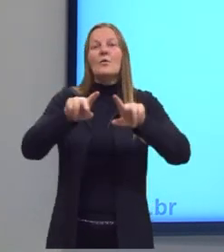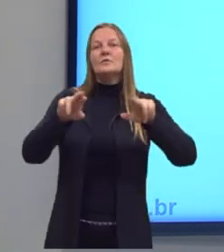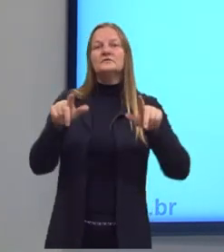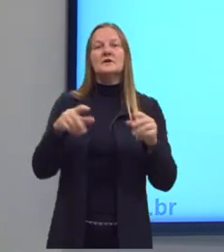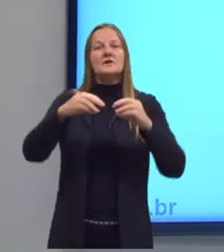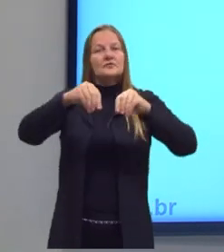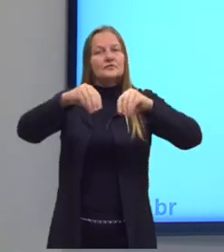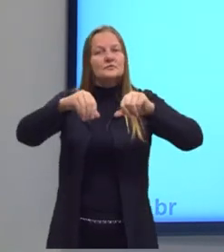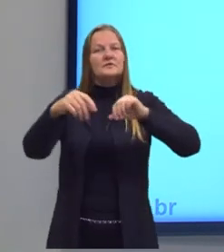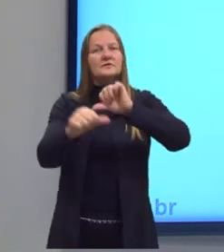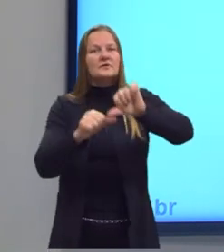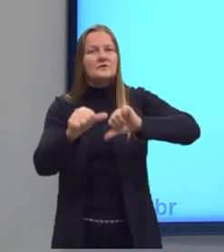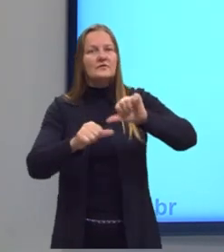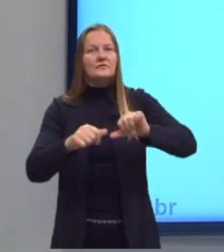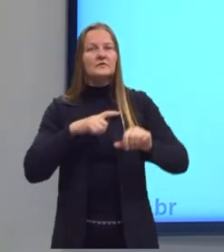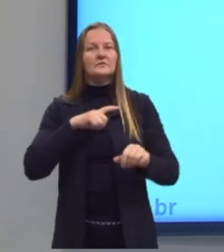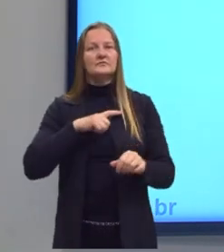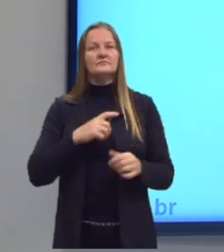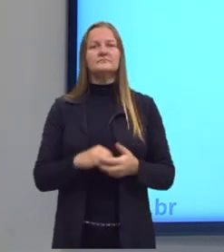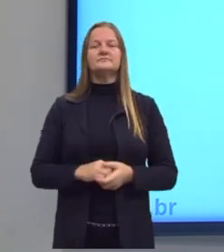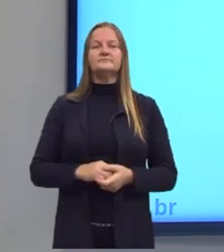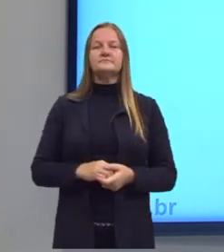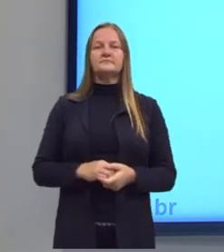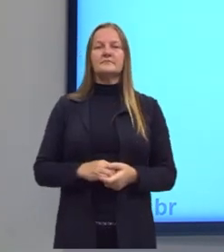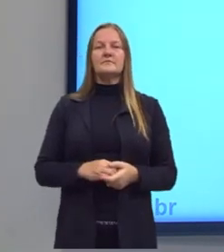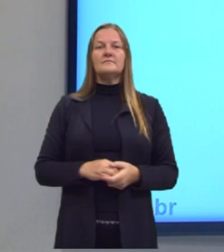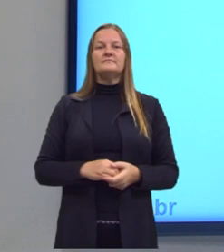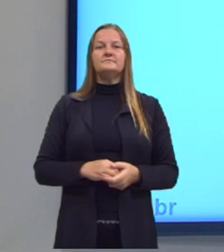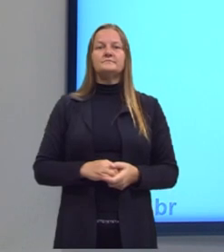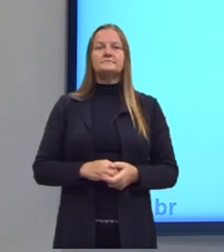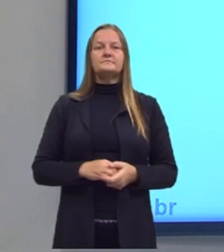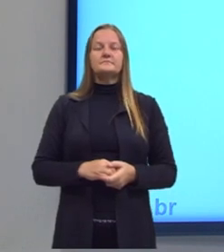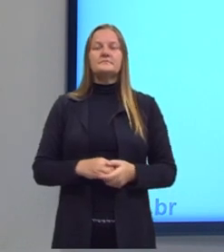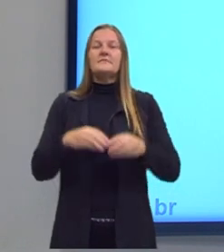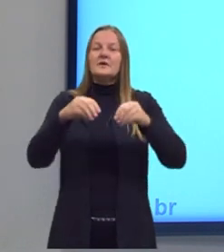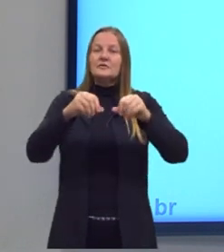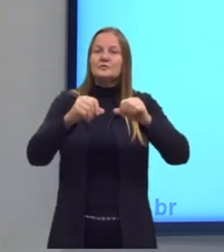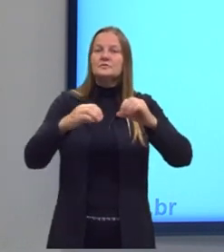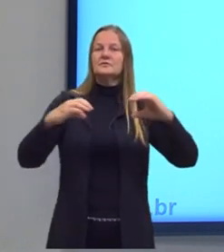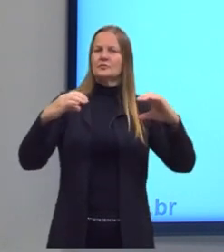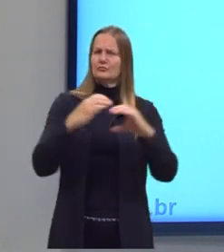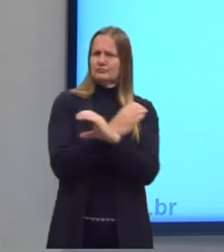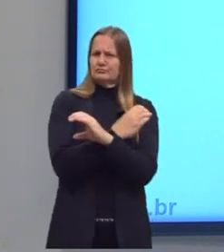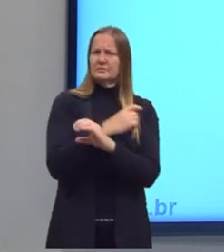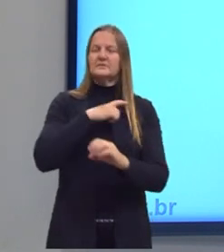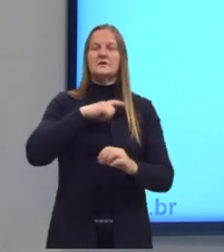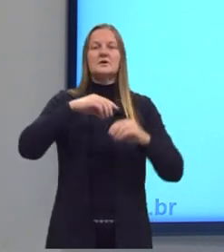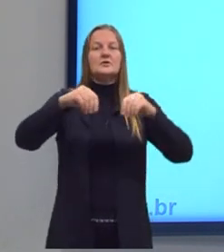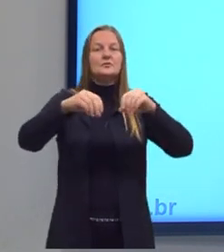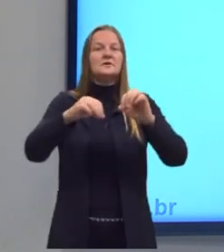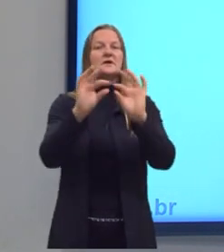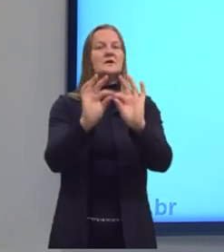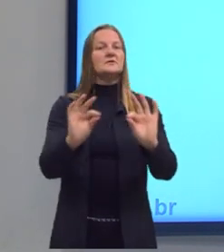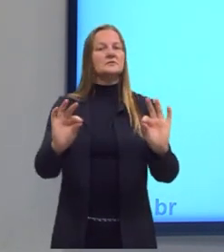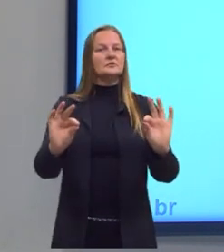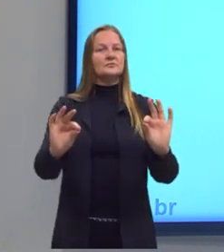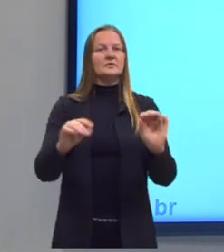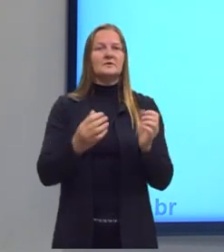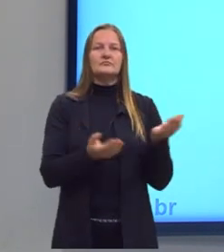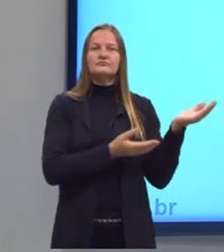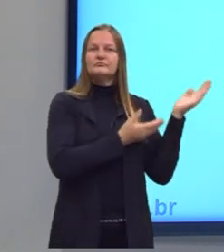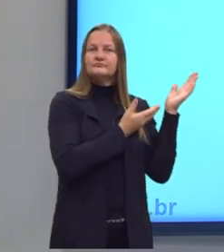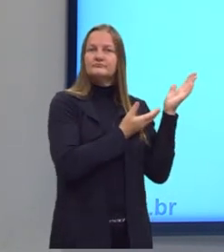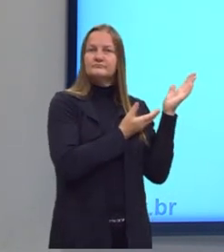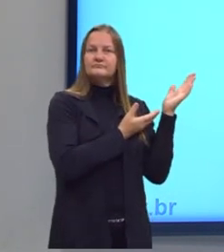substâncias que são reagentes, tá? Na síntese total, as substâncias reagentes, elas são simples, que apresentam